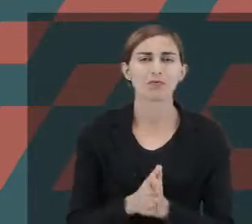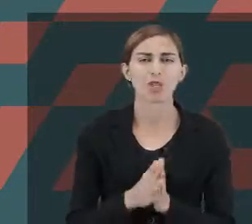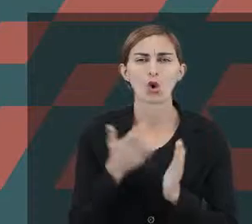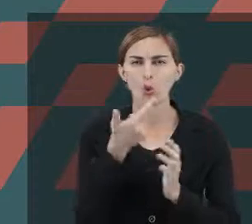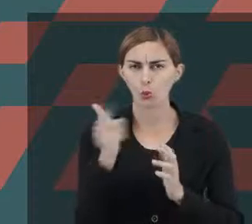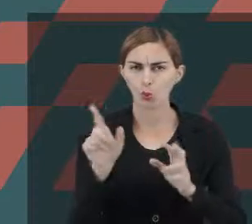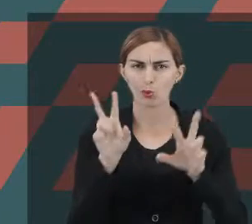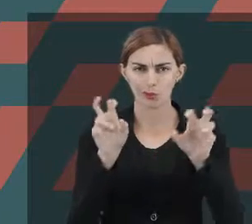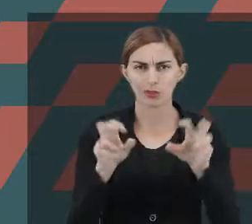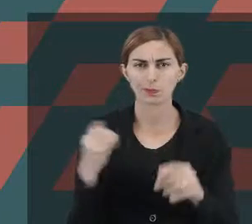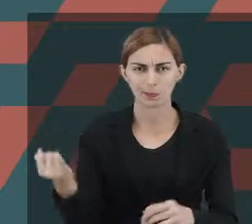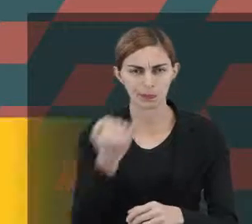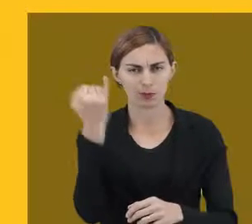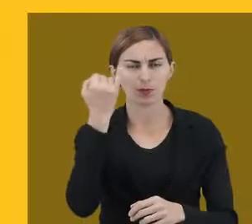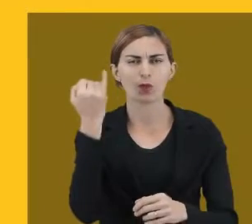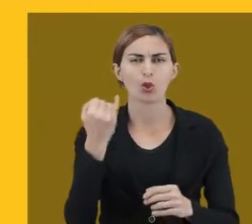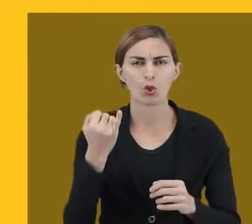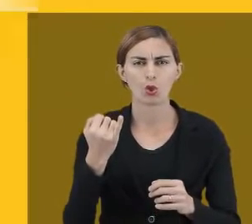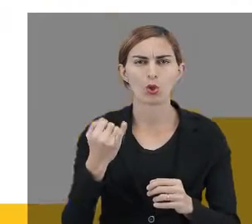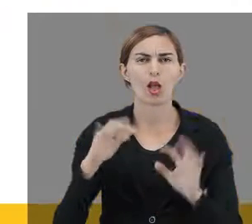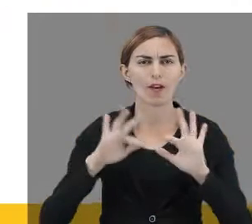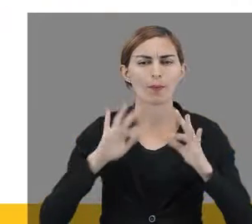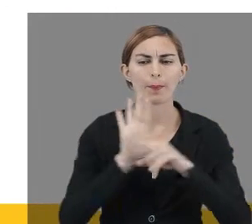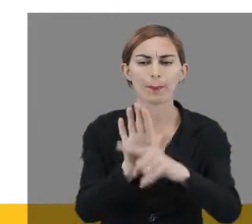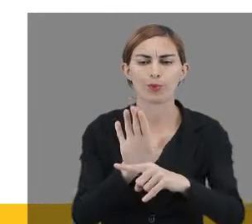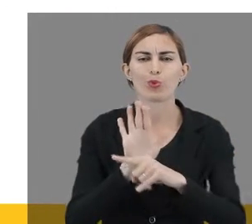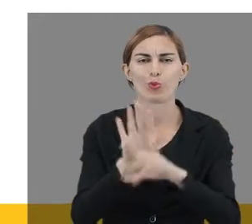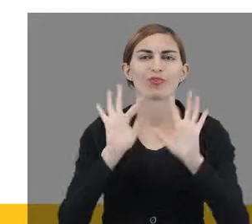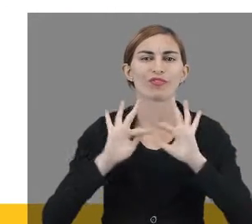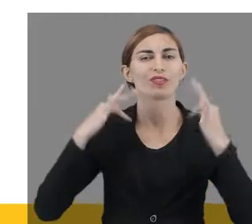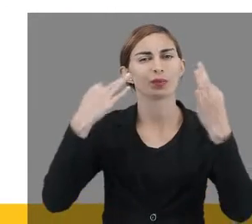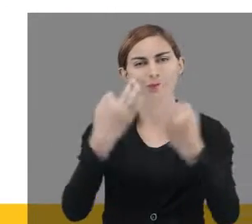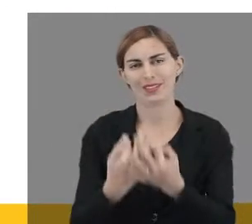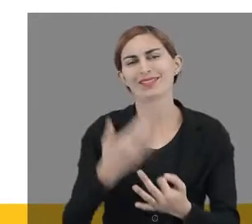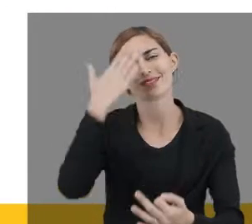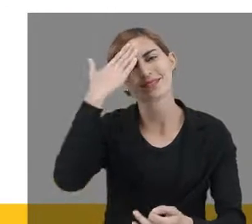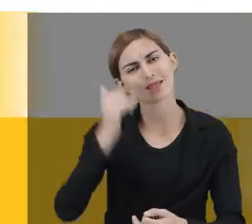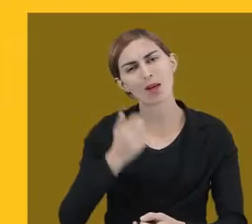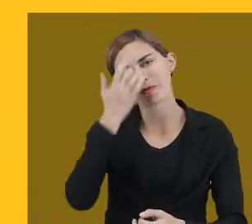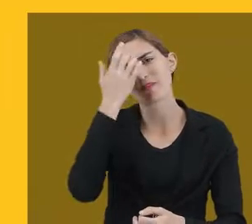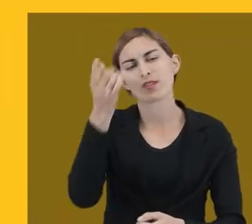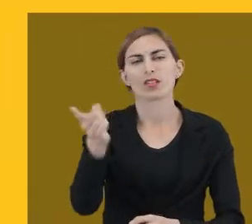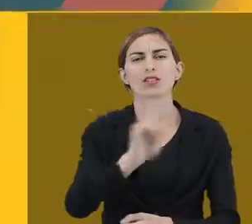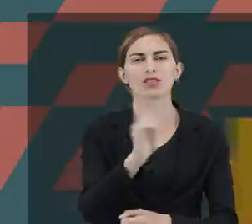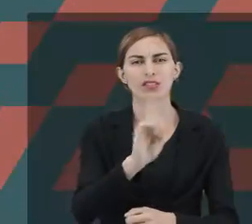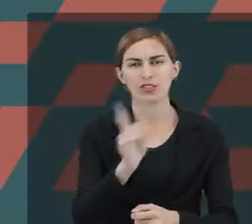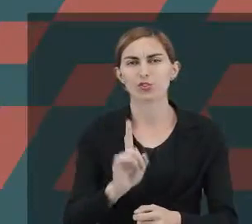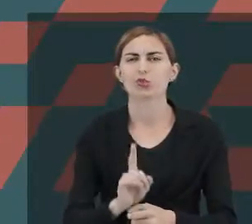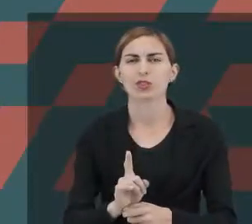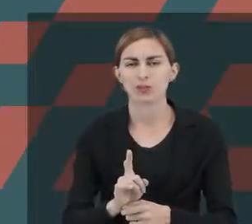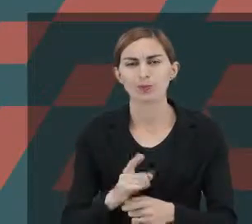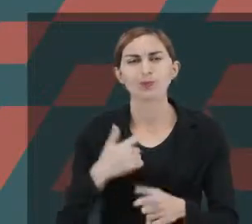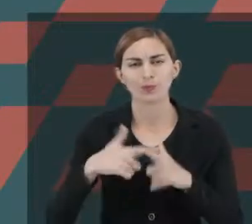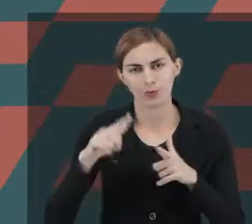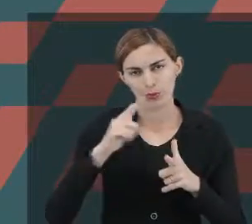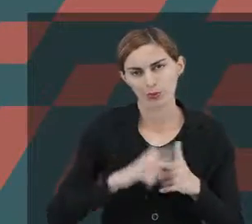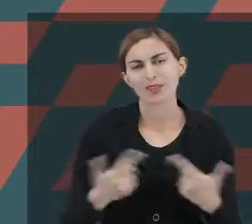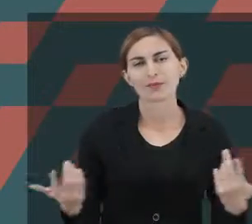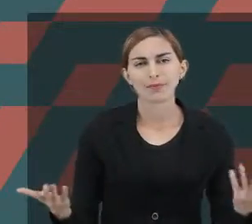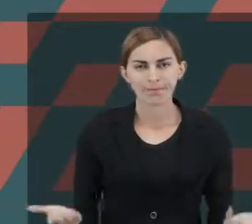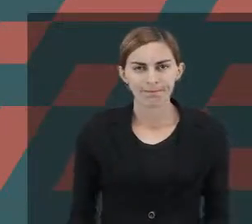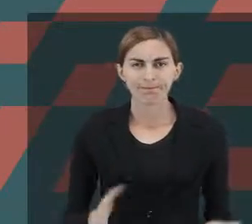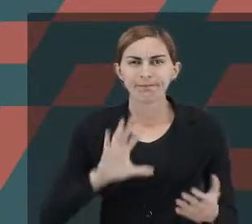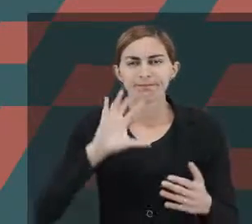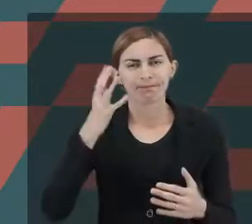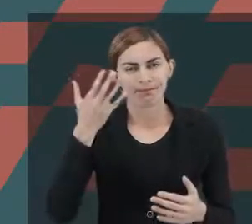tópico que é de extrema importância é o compromisso e o apoio da família. Sabemos que não é fácil encarar algum problema dessa